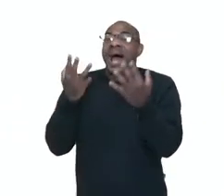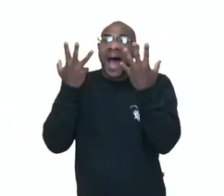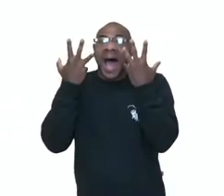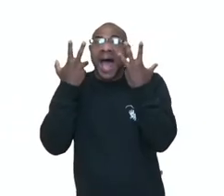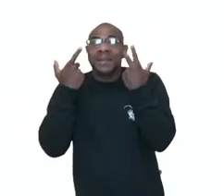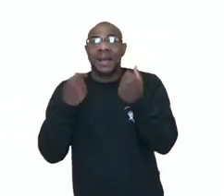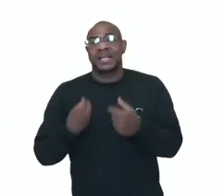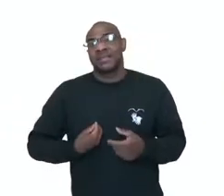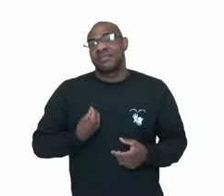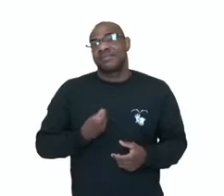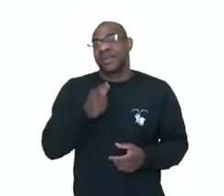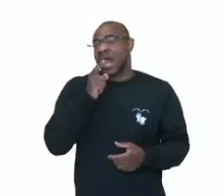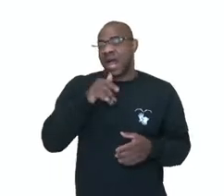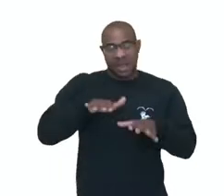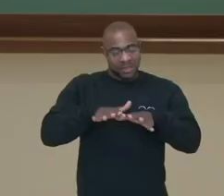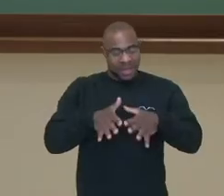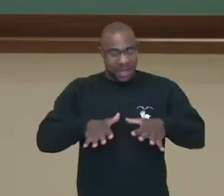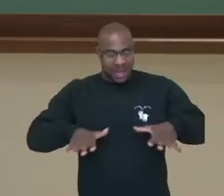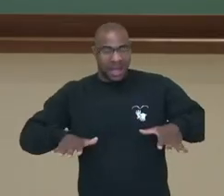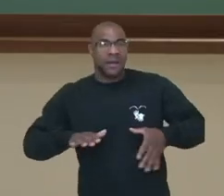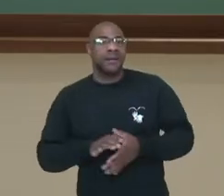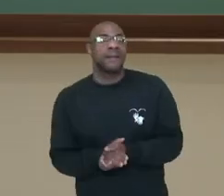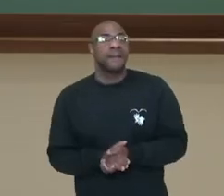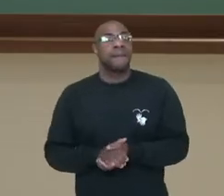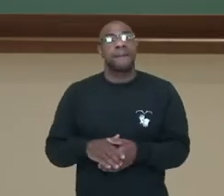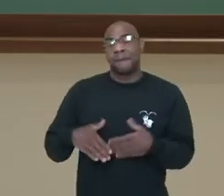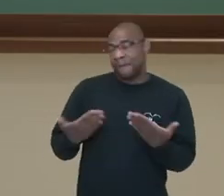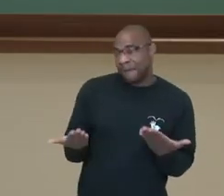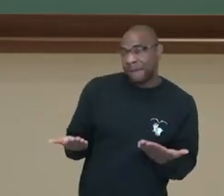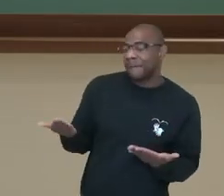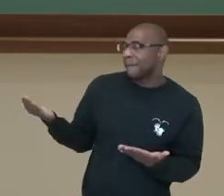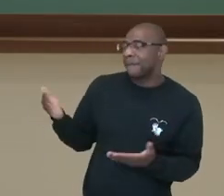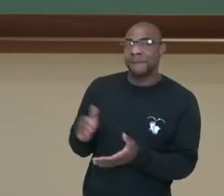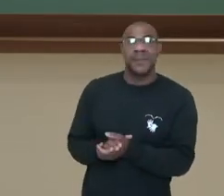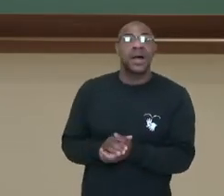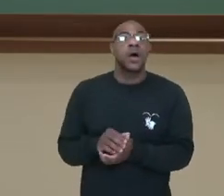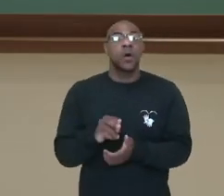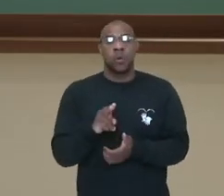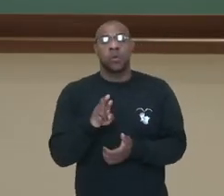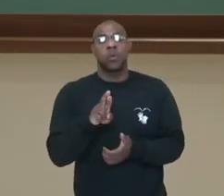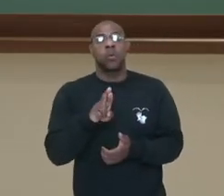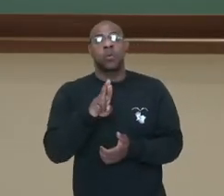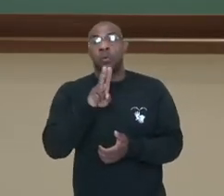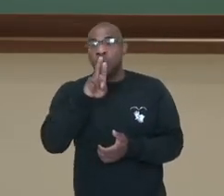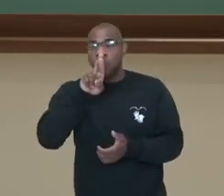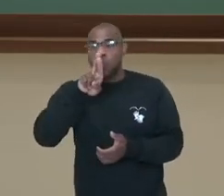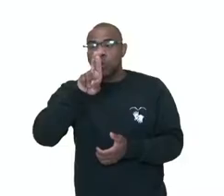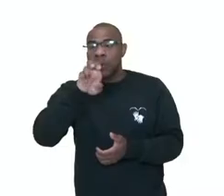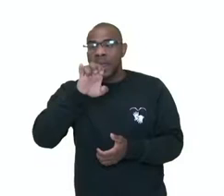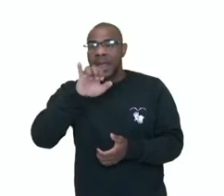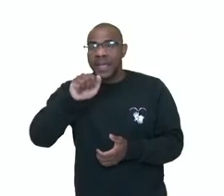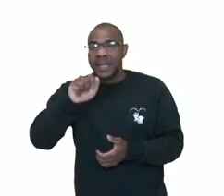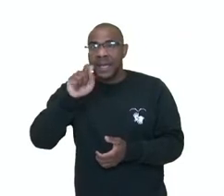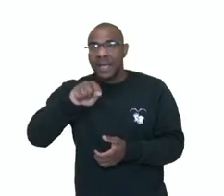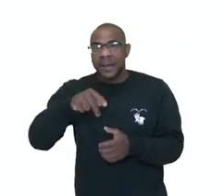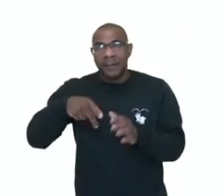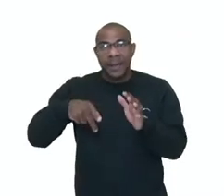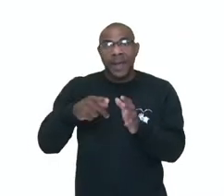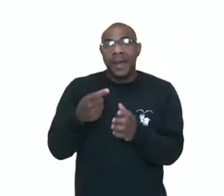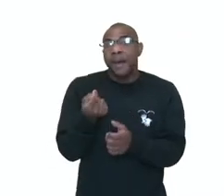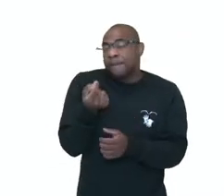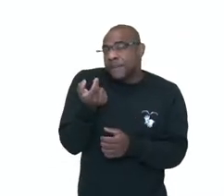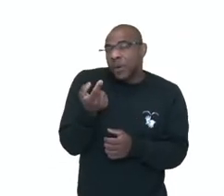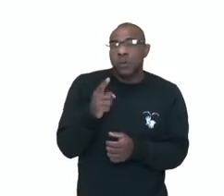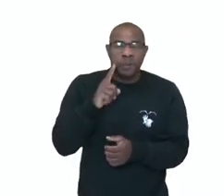ok? Já a ureia e o ácido úrico, né? A ureia, por exemplo, ela é um pouco menos tóxica